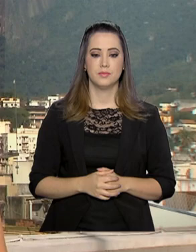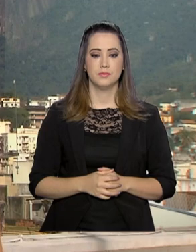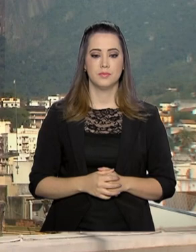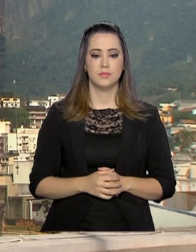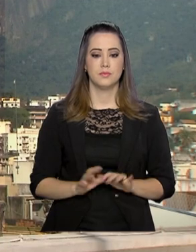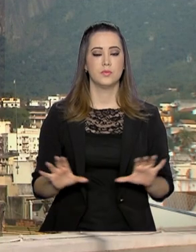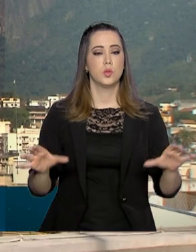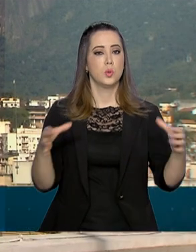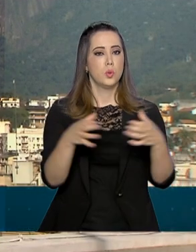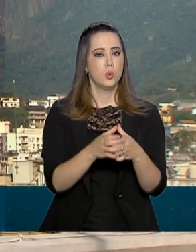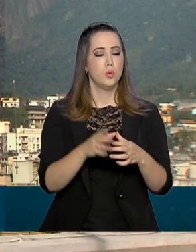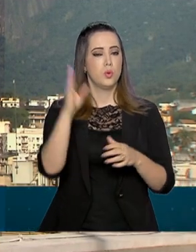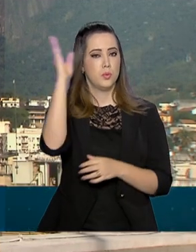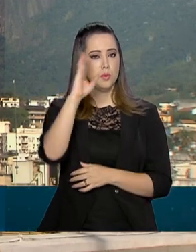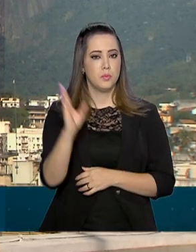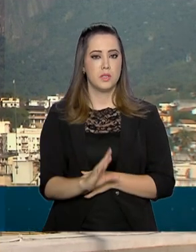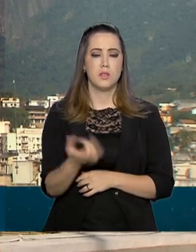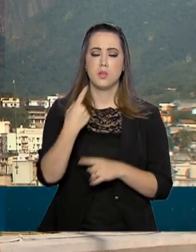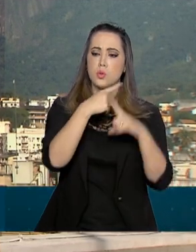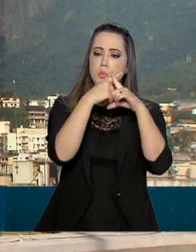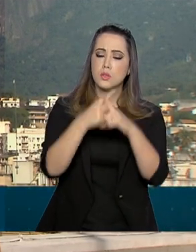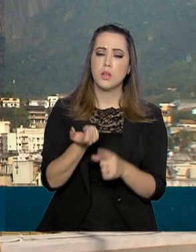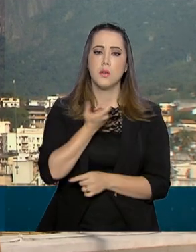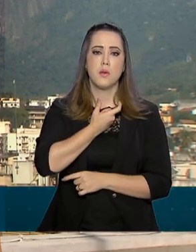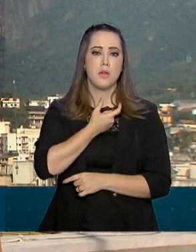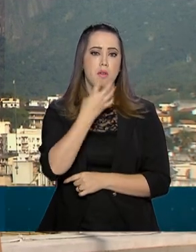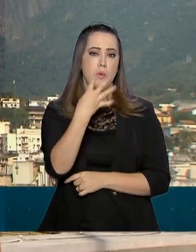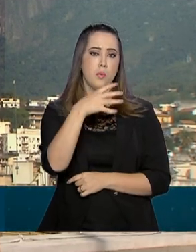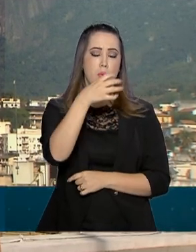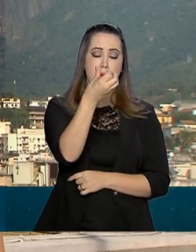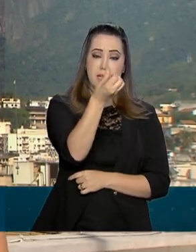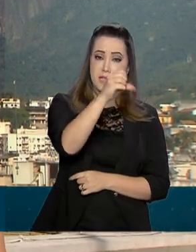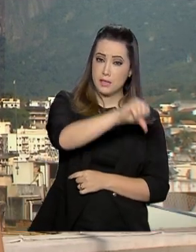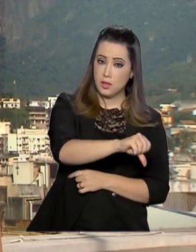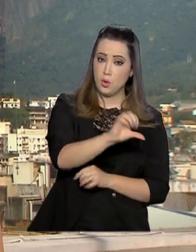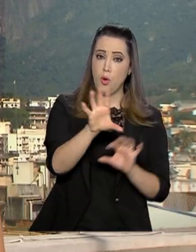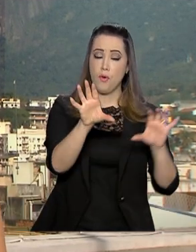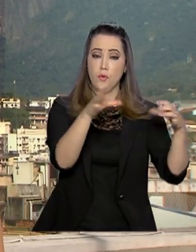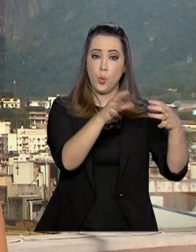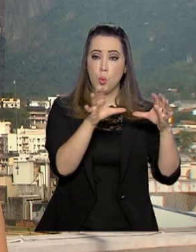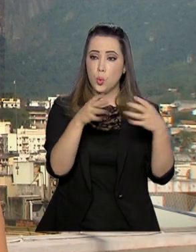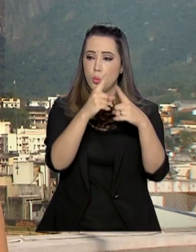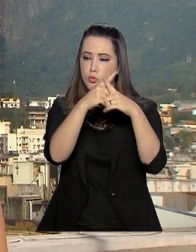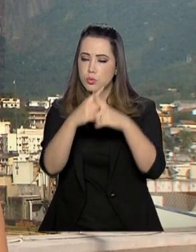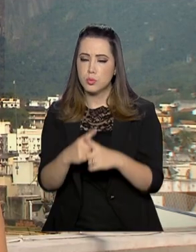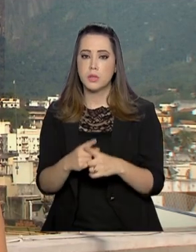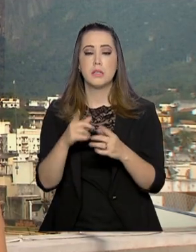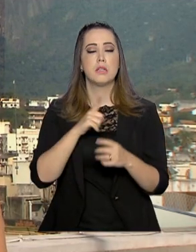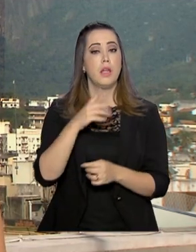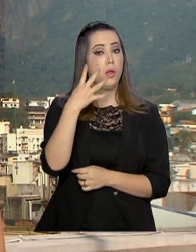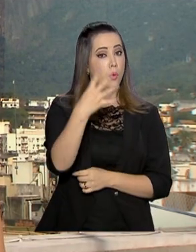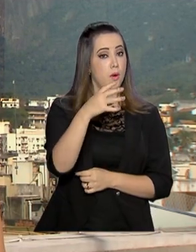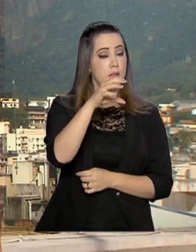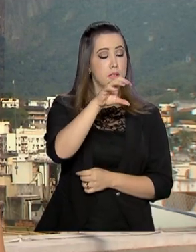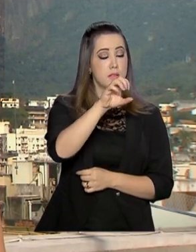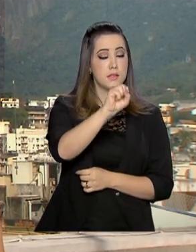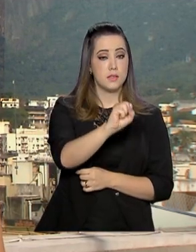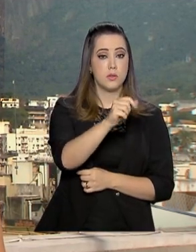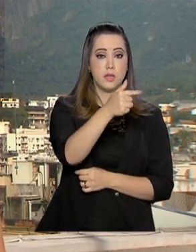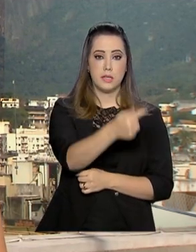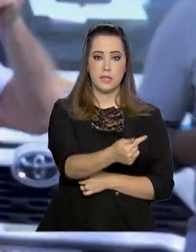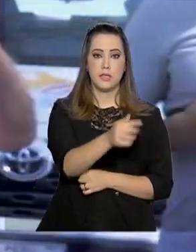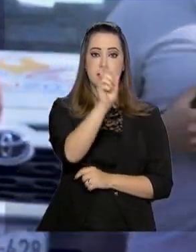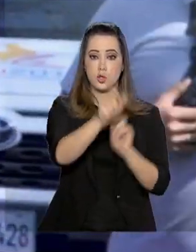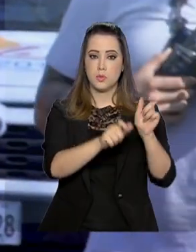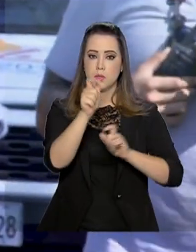Atletas brasileiros vão disputar medalhas em 49 modalidades. Ao todo, são 487 atletas representando